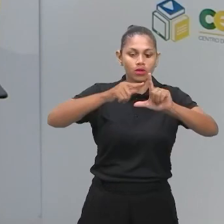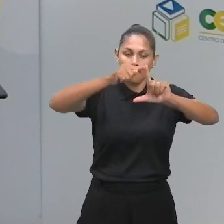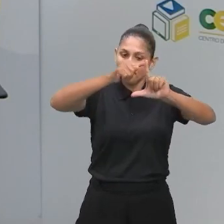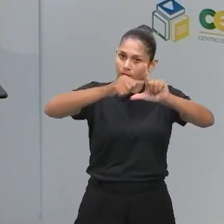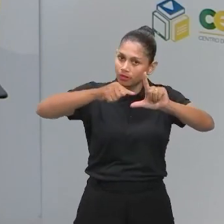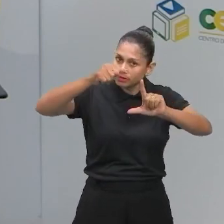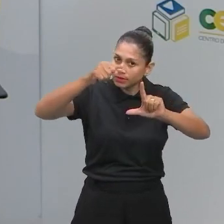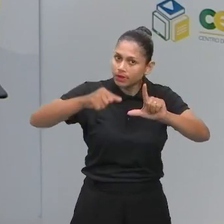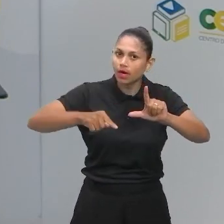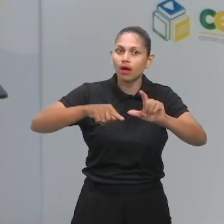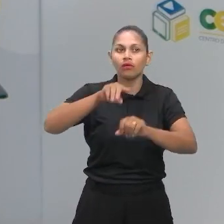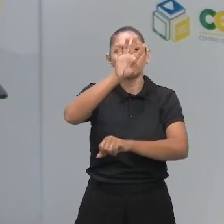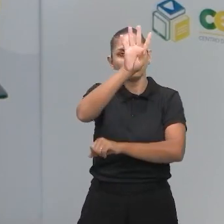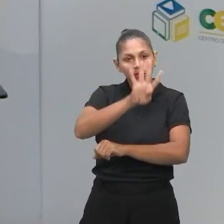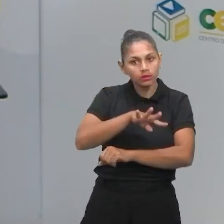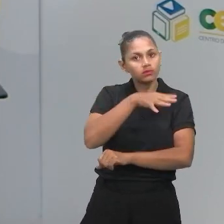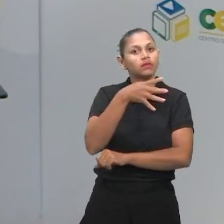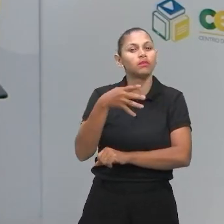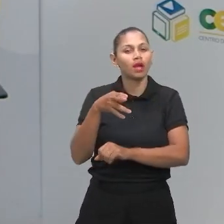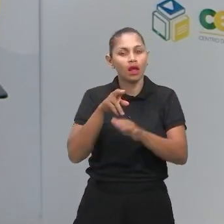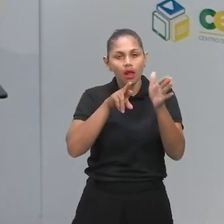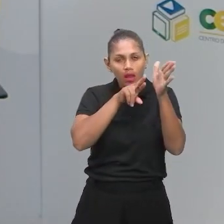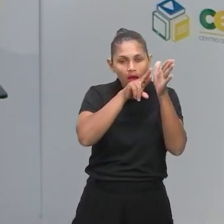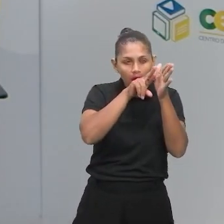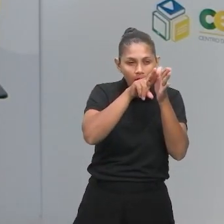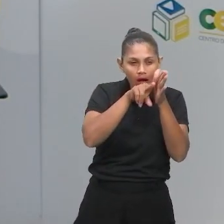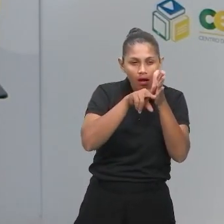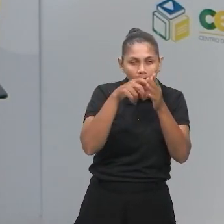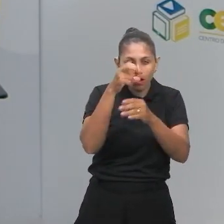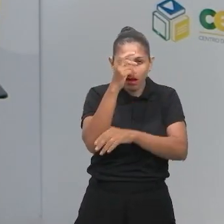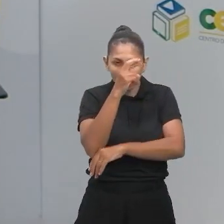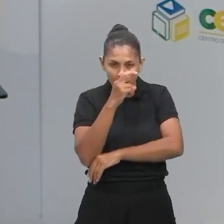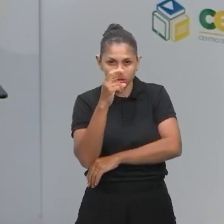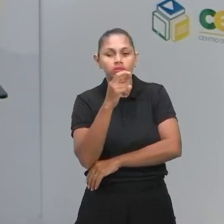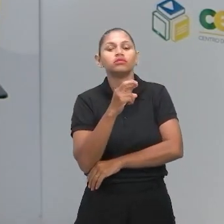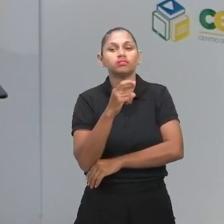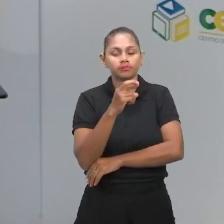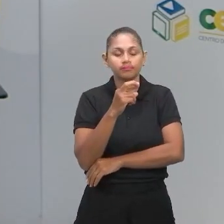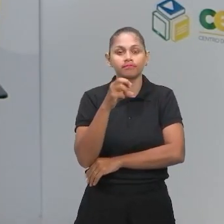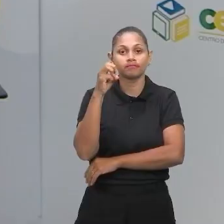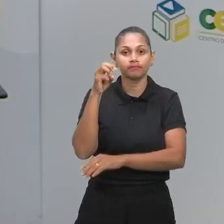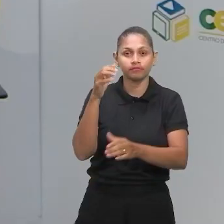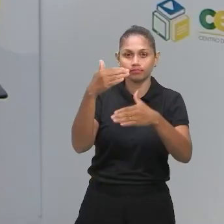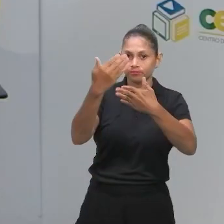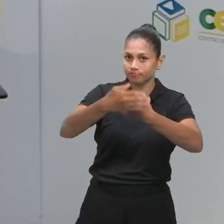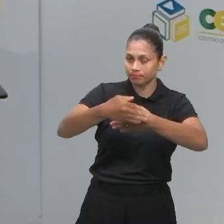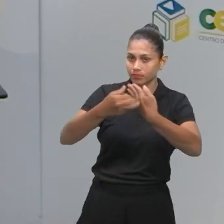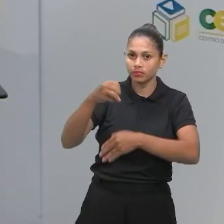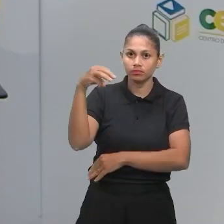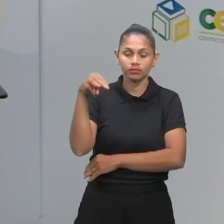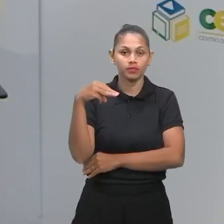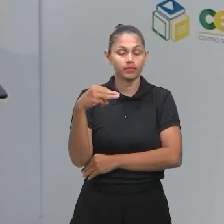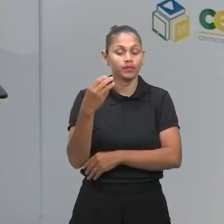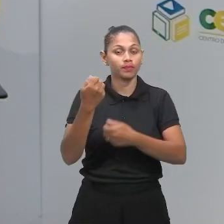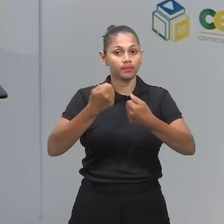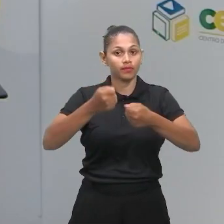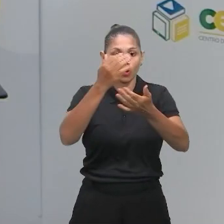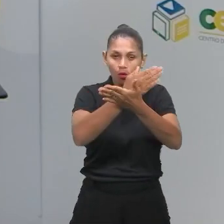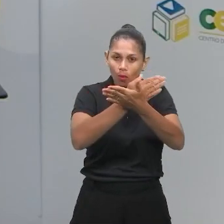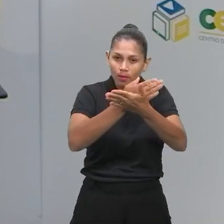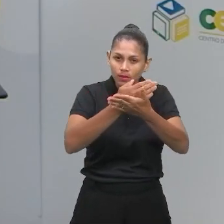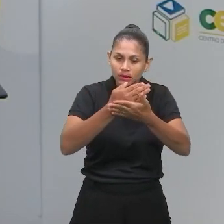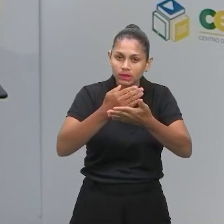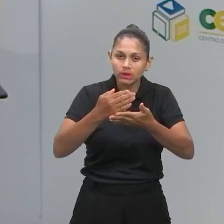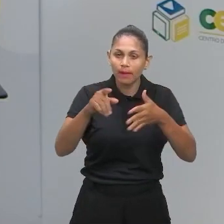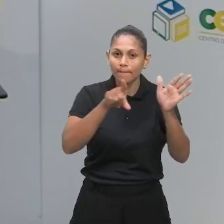quando eu falo dessas questões de matemática, da prova de matemática em si, você sempre vai começar pelas questões que envolvem